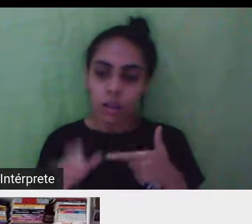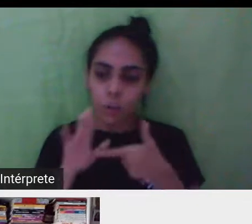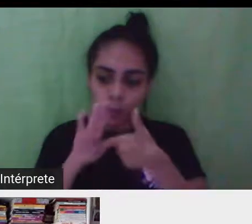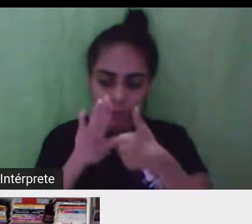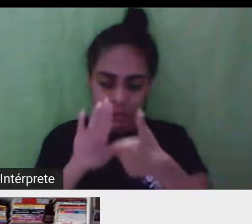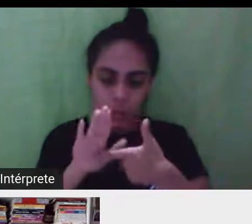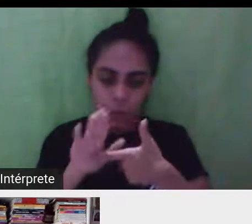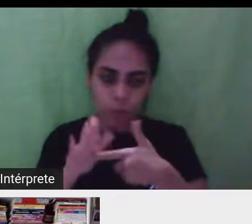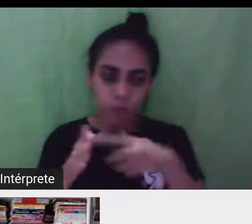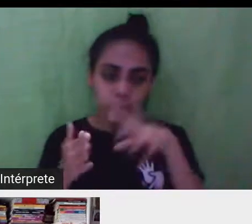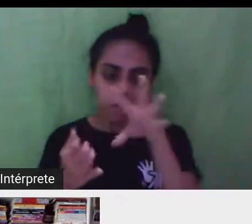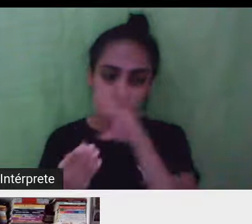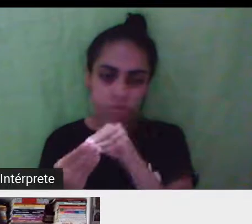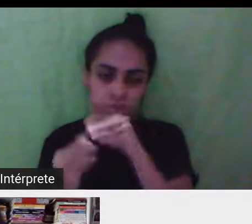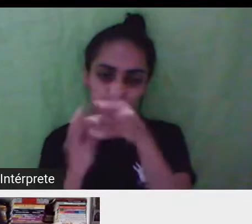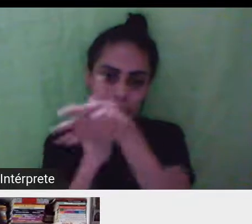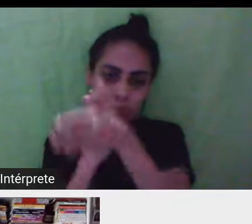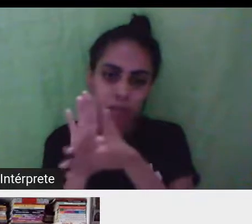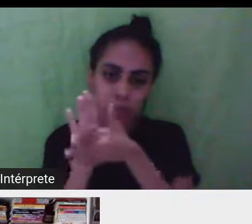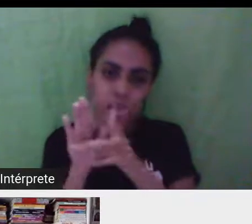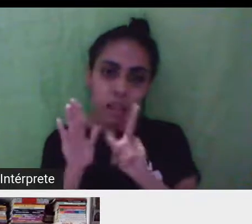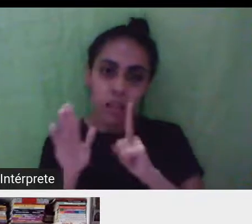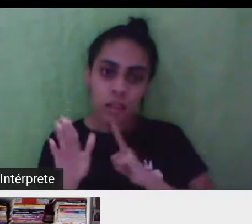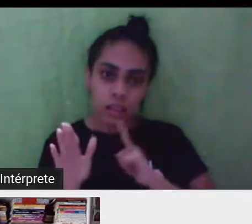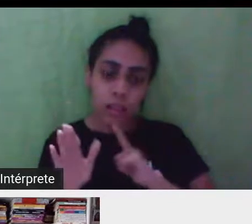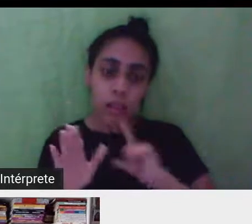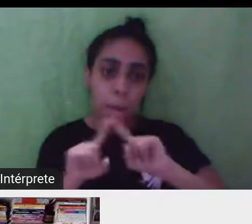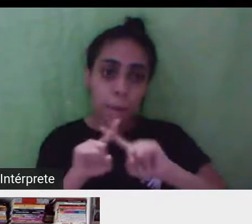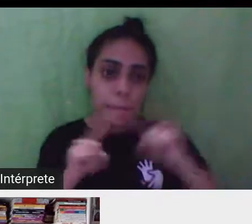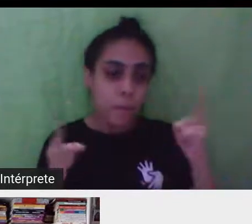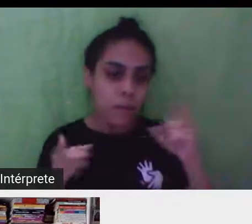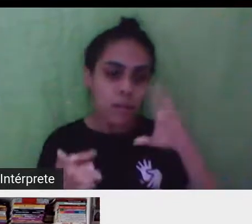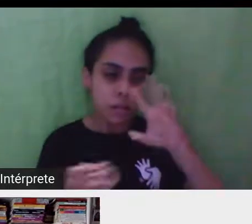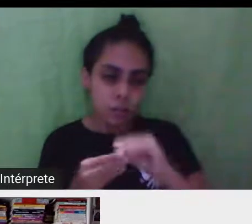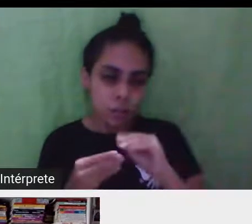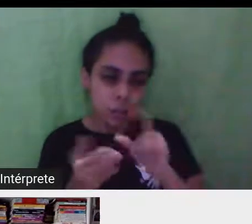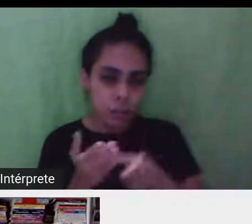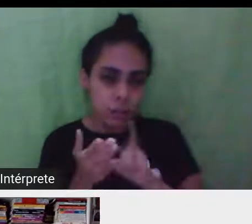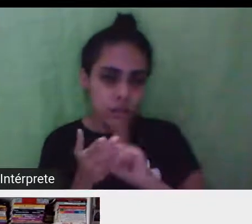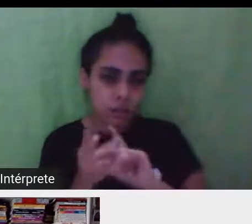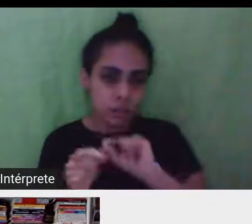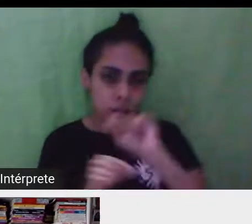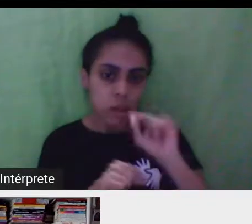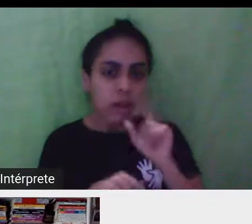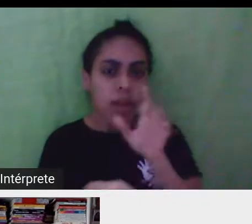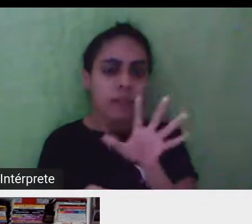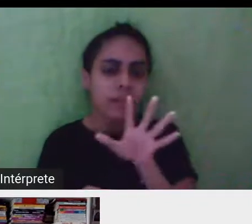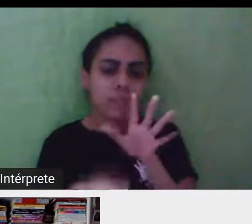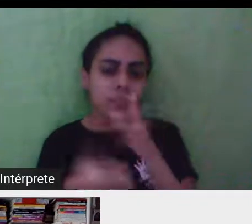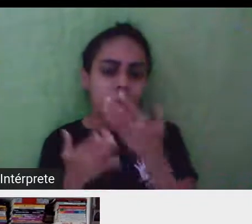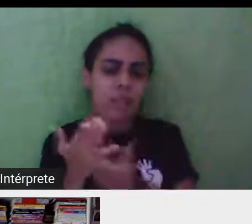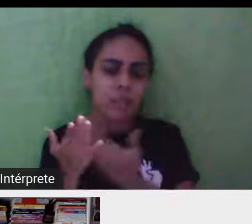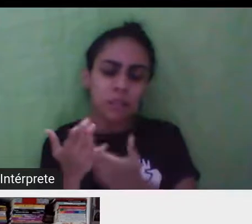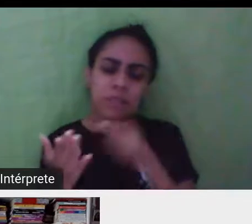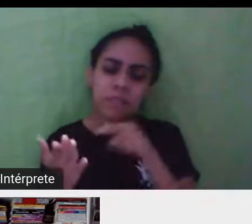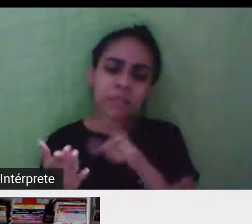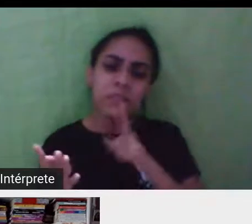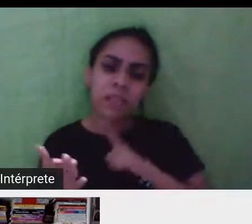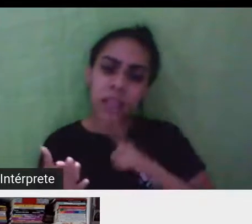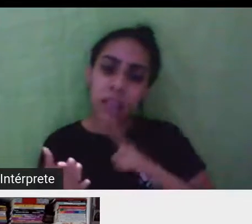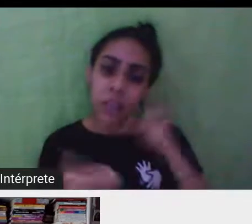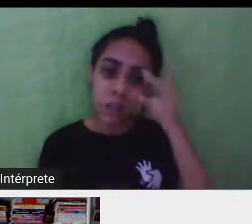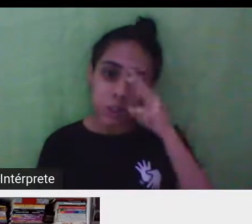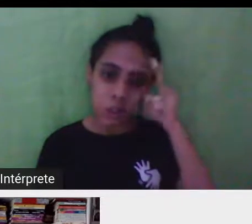fazer, mas, assim, pré-fazendo, né, um pré-resumo, é engraçado porque ele conta a história